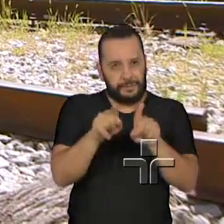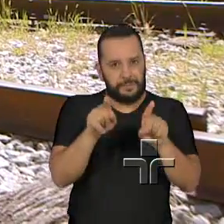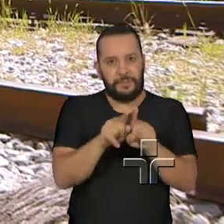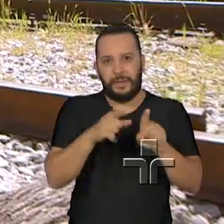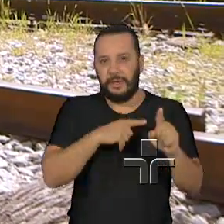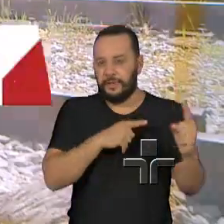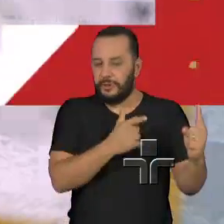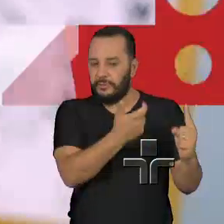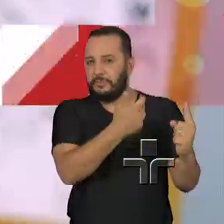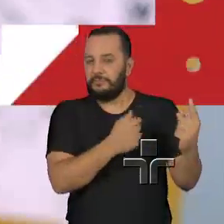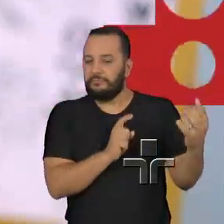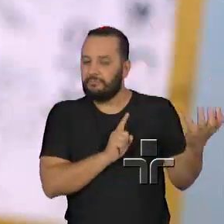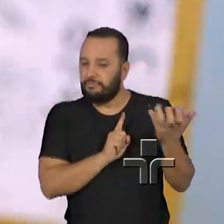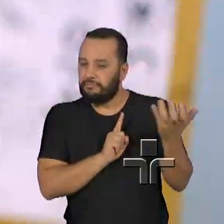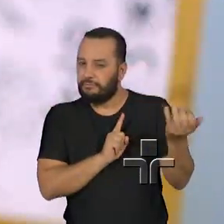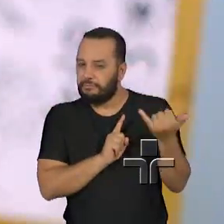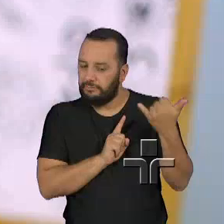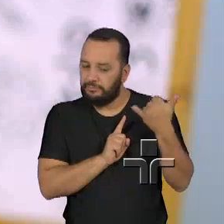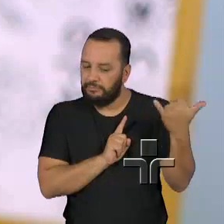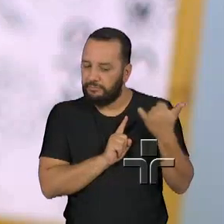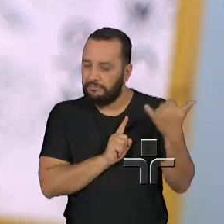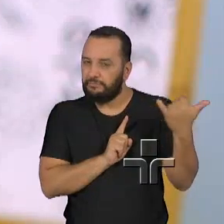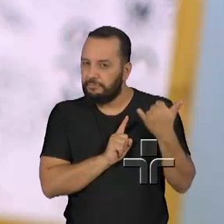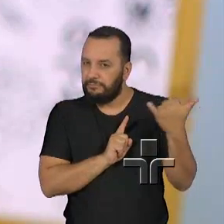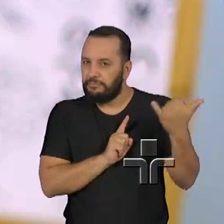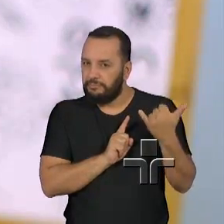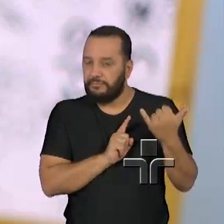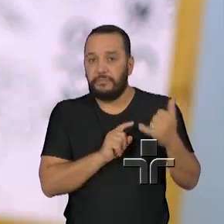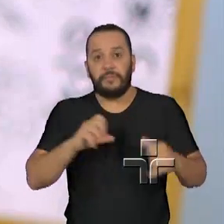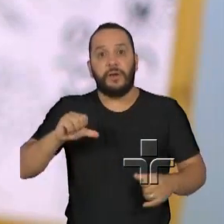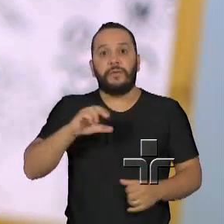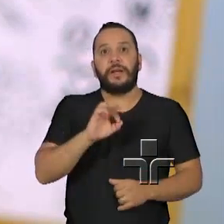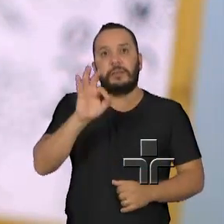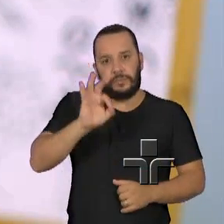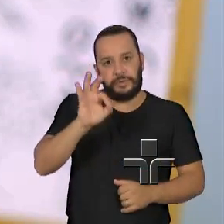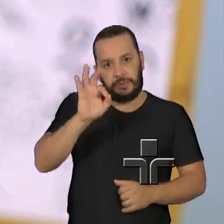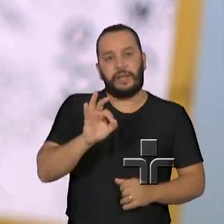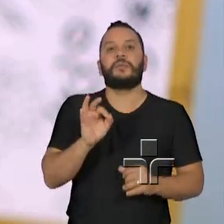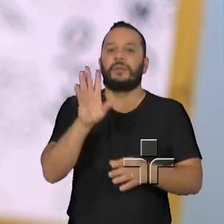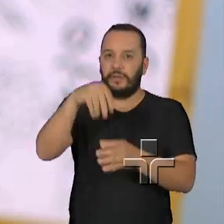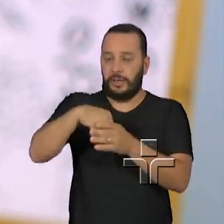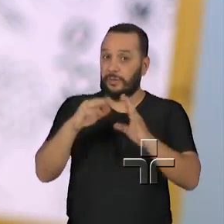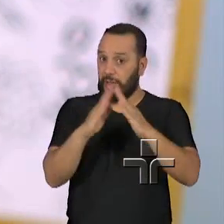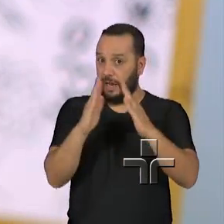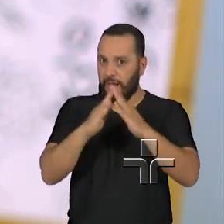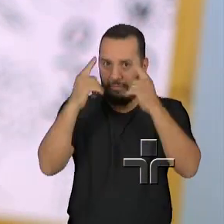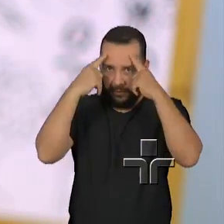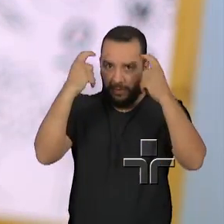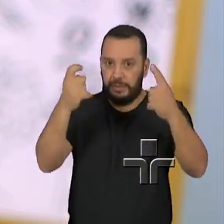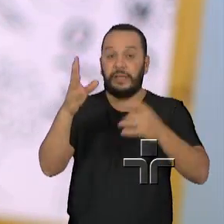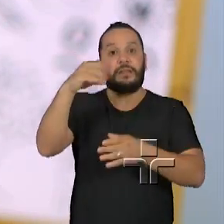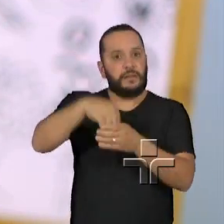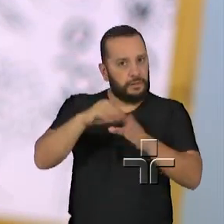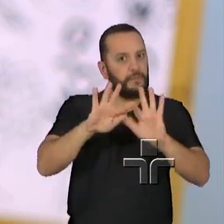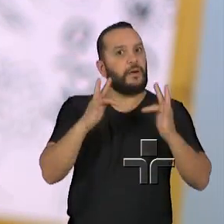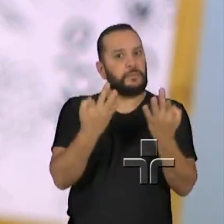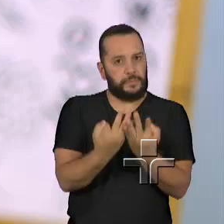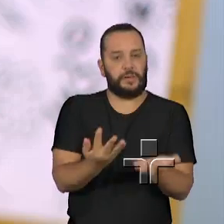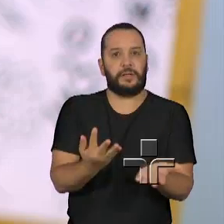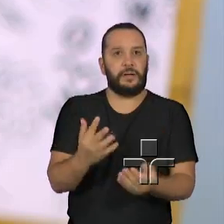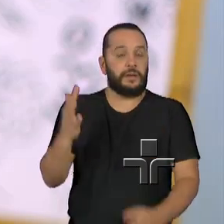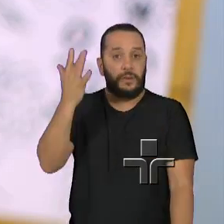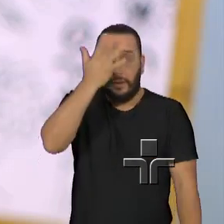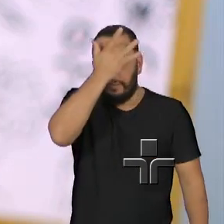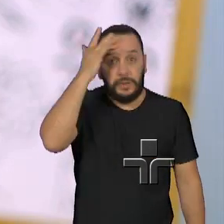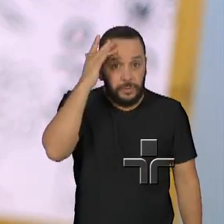escuta. 90% das violências ocorridas ocorrem dentro de casa. Quando eu falo violência intrafamiliar, é alguém que tem